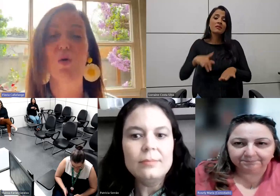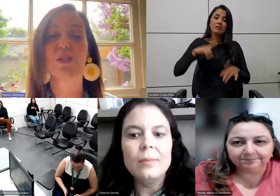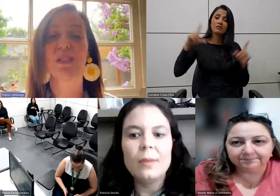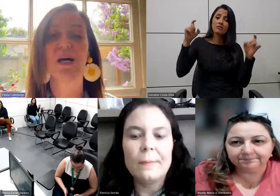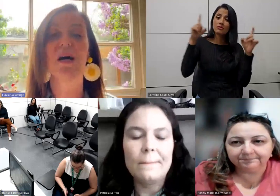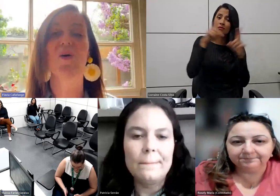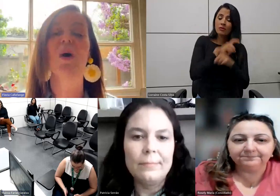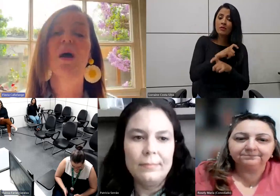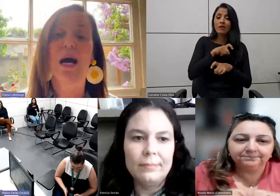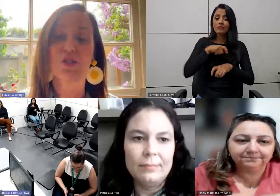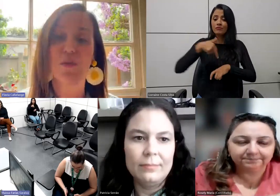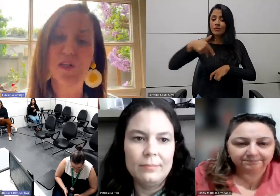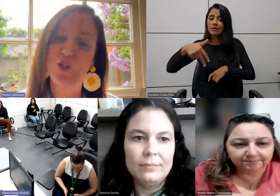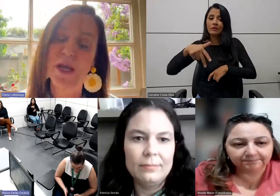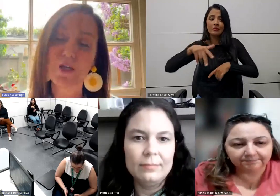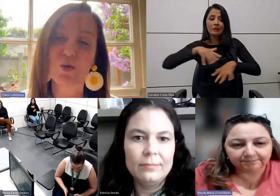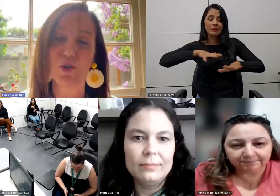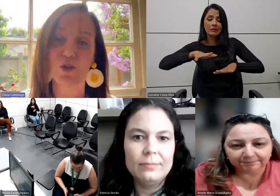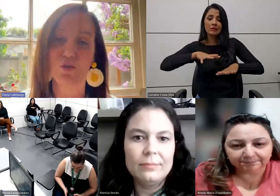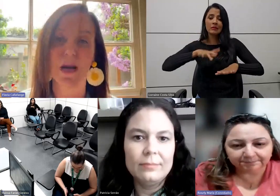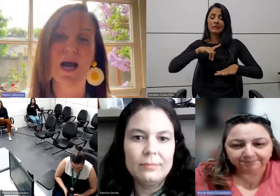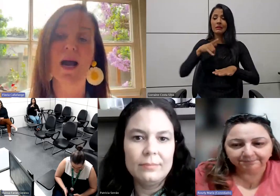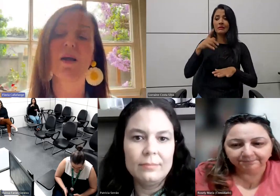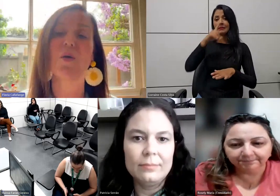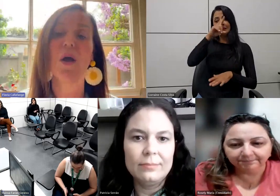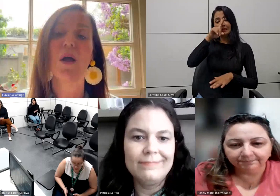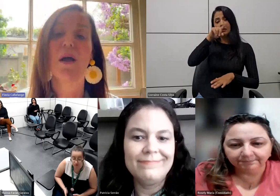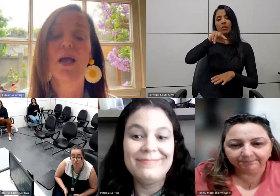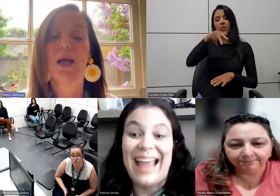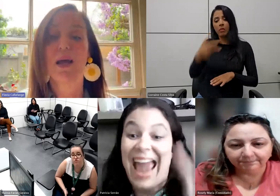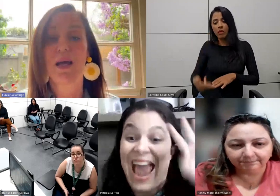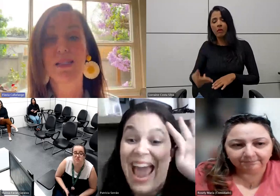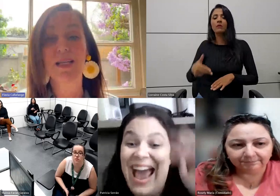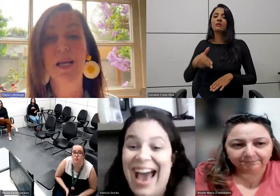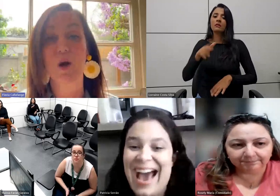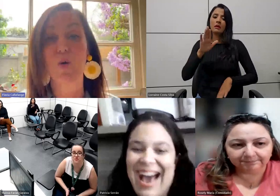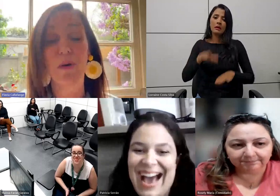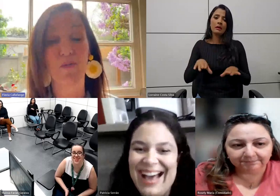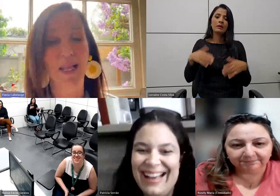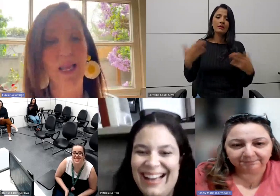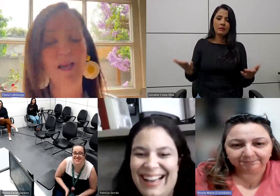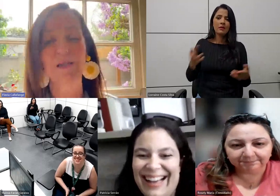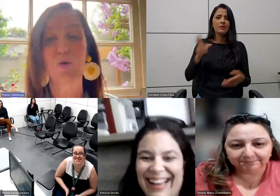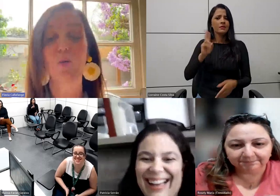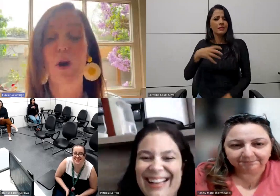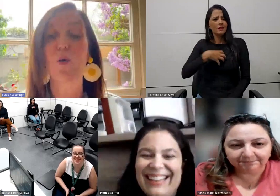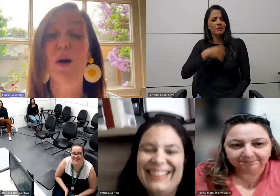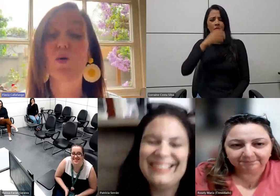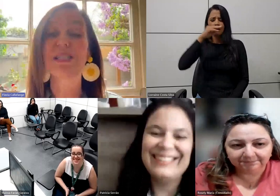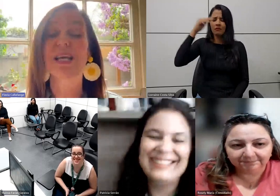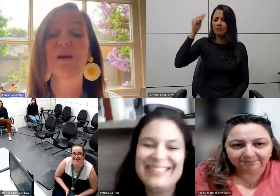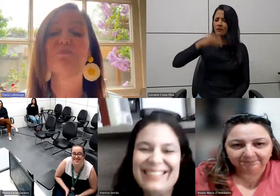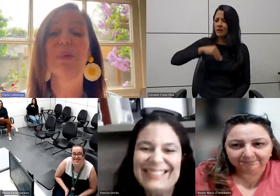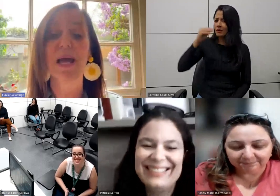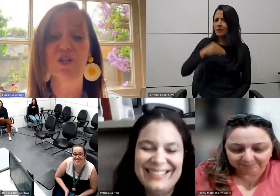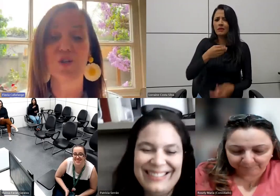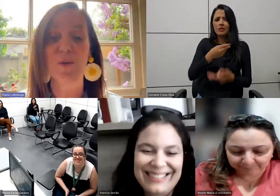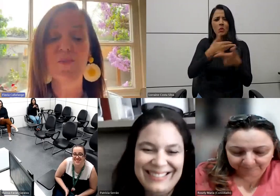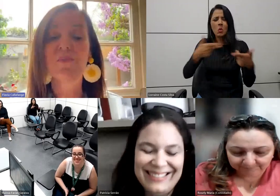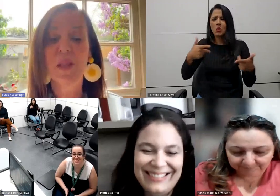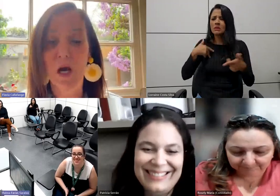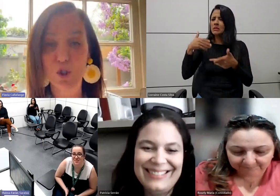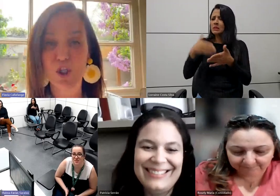de locomoção, às vezes risco de desmaio, sentem alguma fraqueza, alguma coisa que